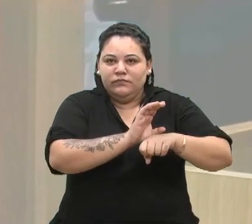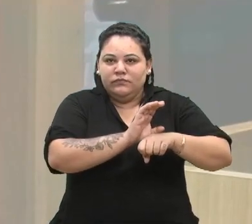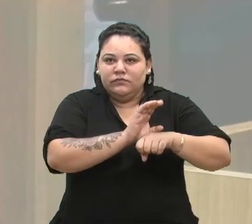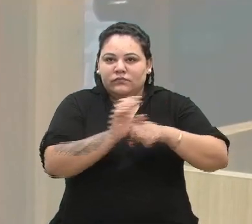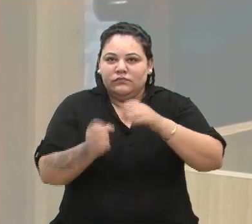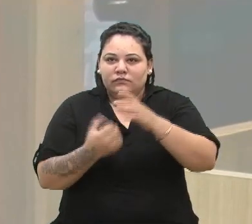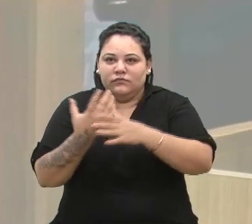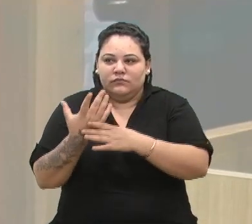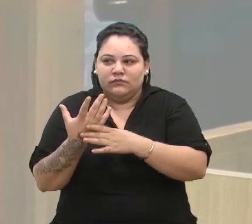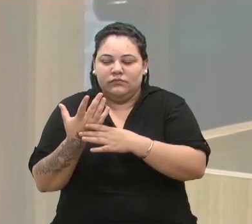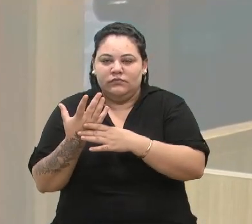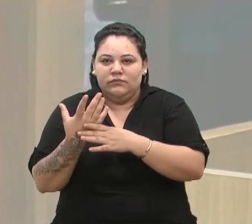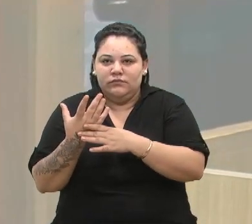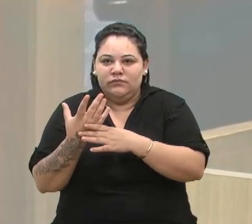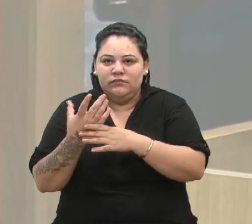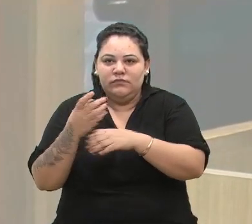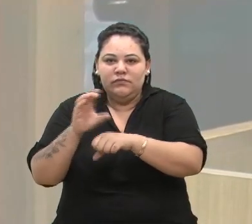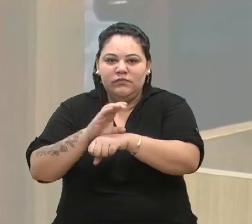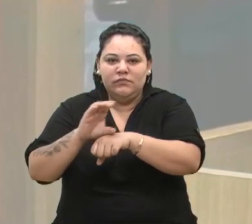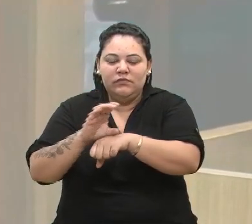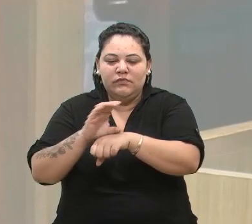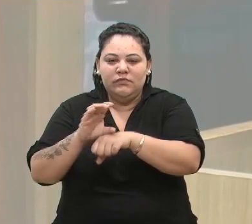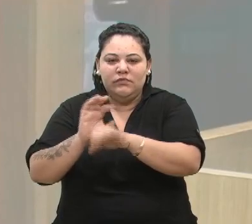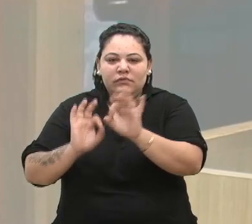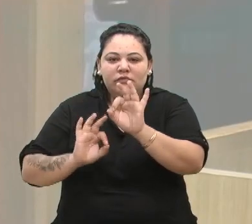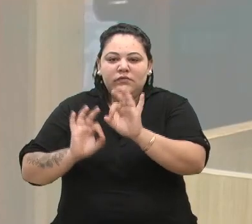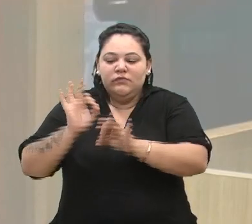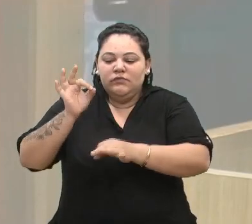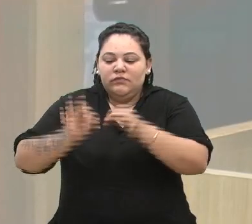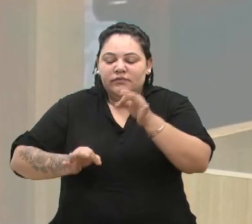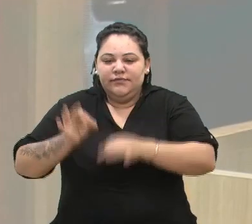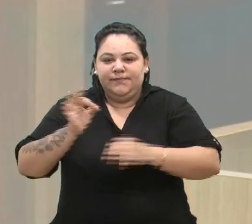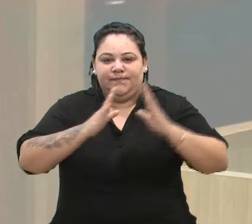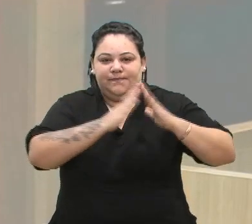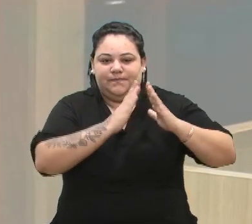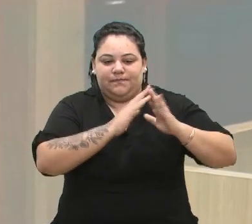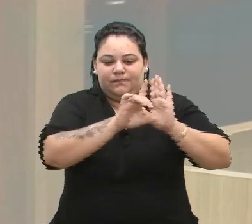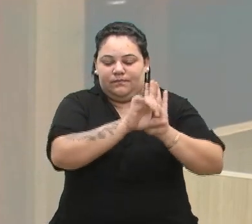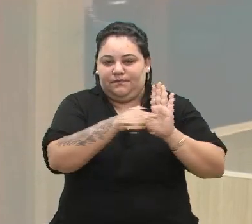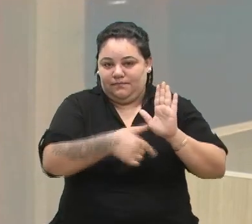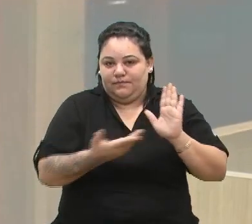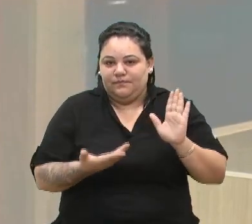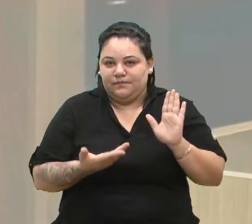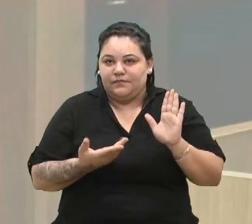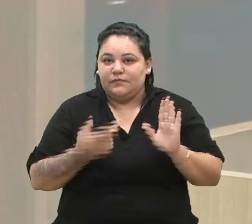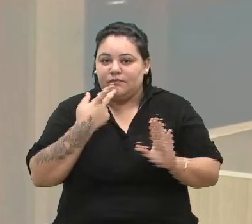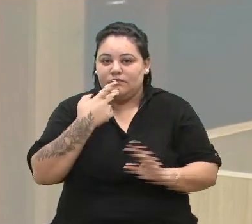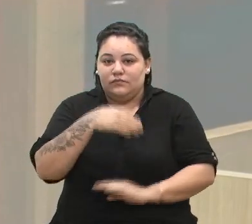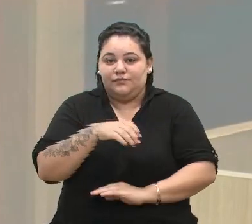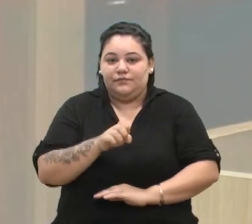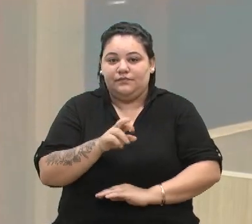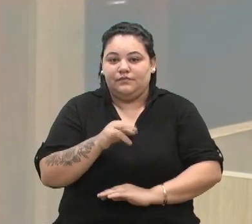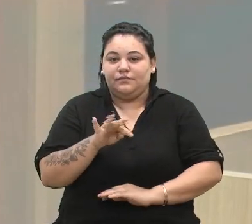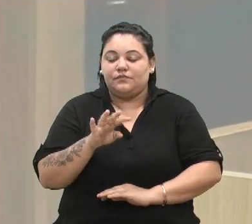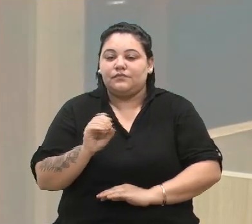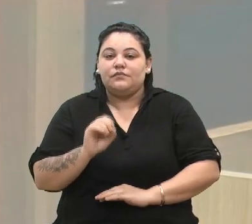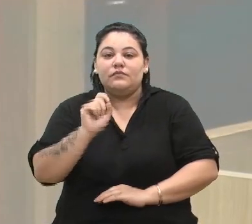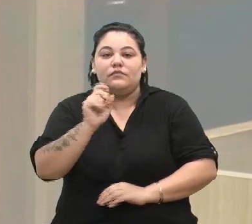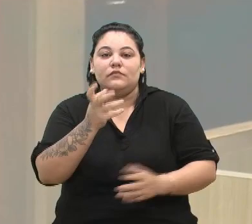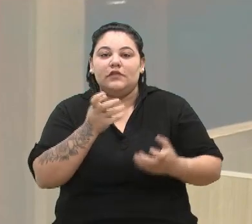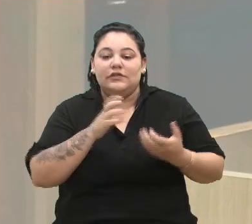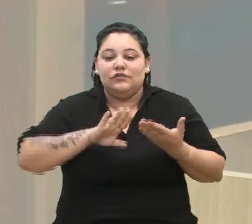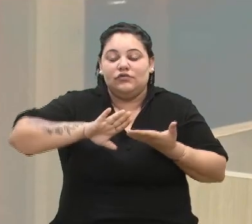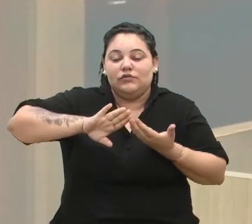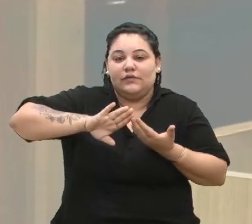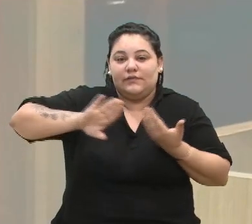Comissão de Constituição e Justiça dessa Casa Legislativa. Quanto ao mérito, em resumo, busca-se afastar a